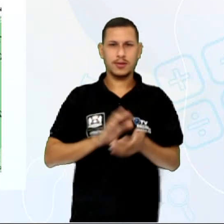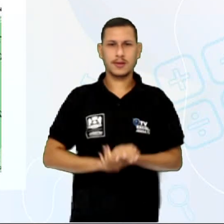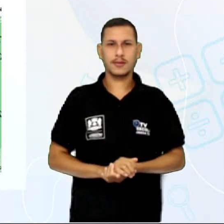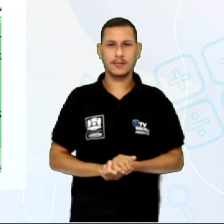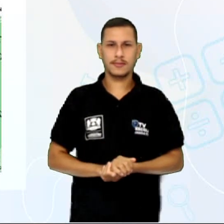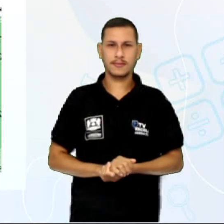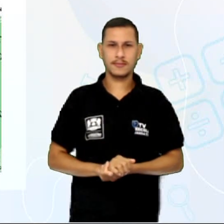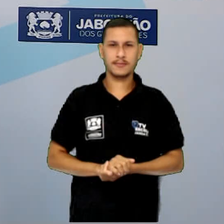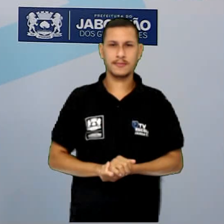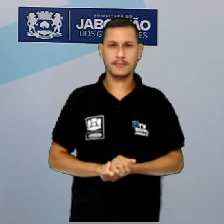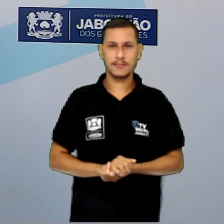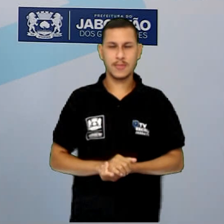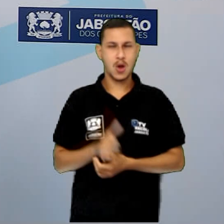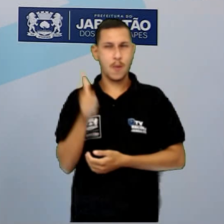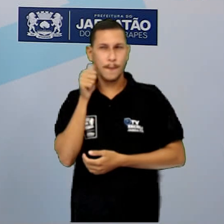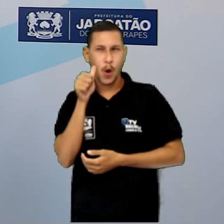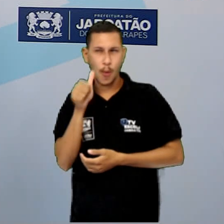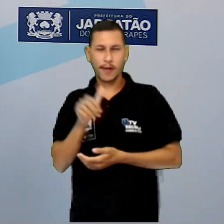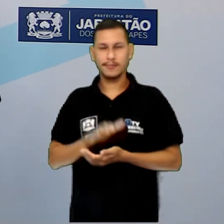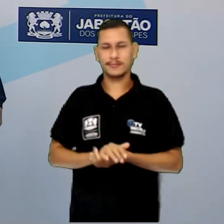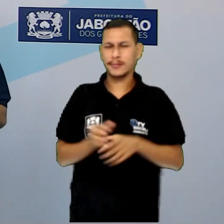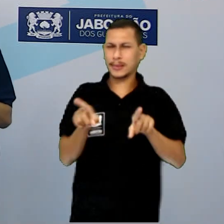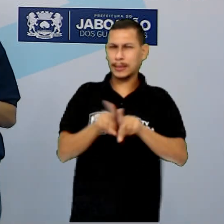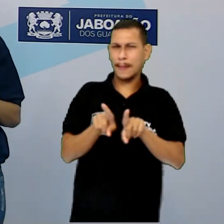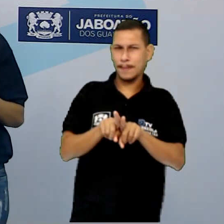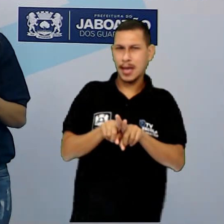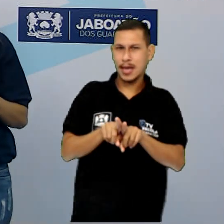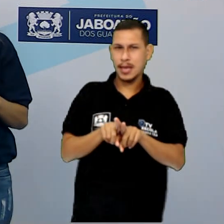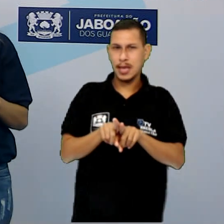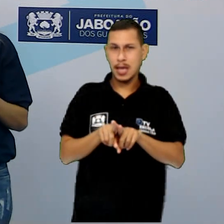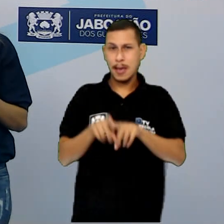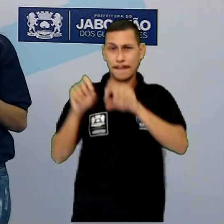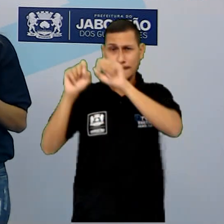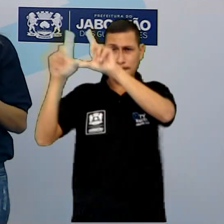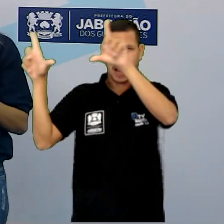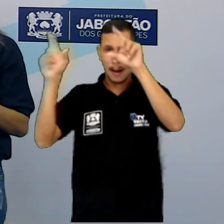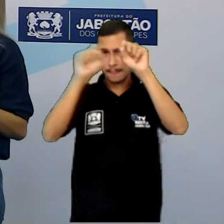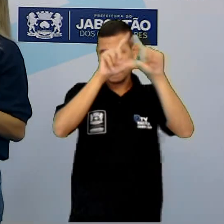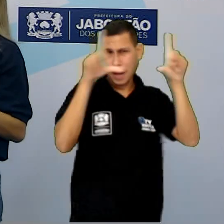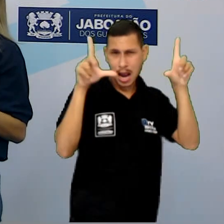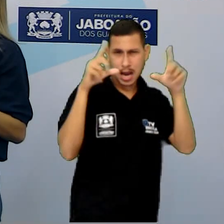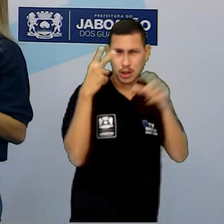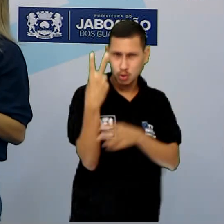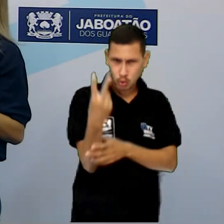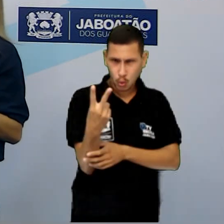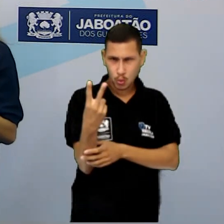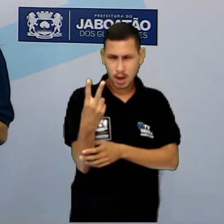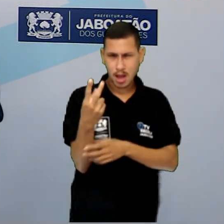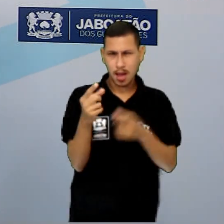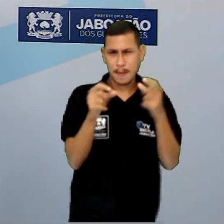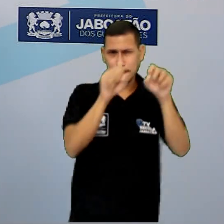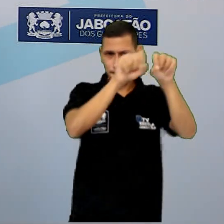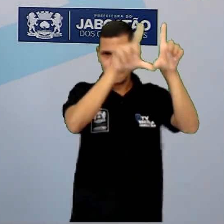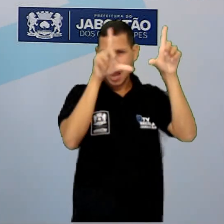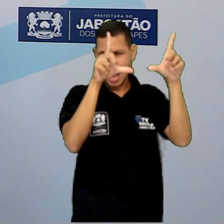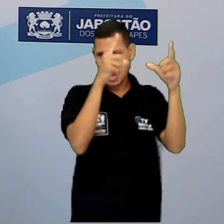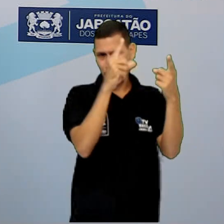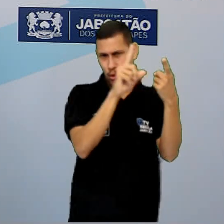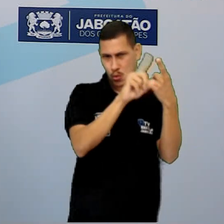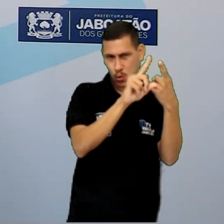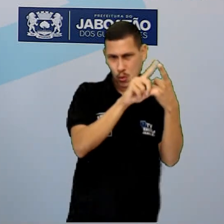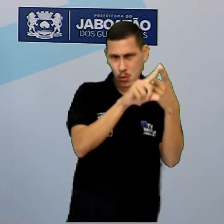aqui, Carla. E tem duas plaquinhas sinalizando aí. Uma plaquinha tá mostrando